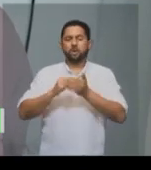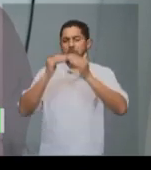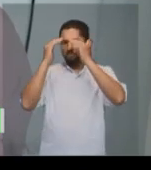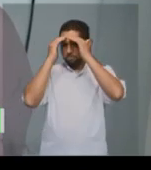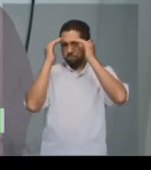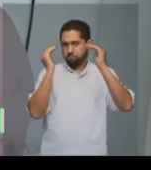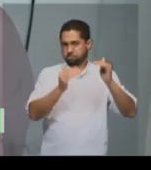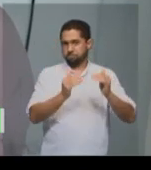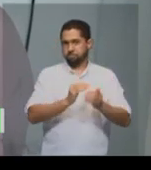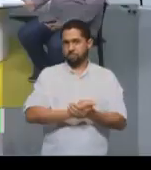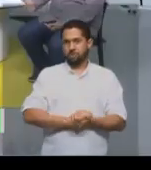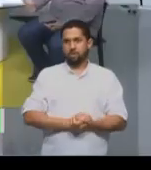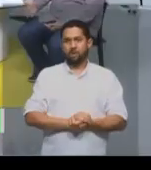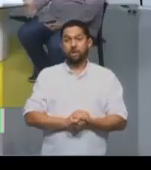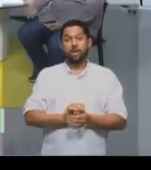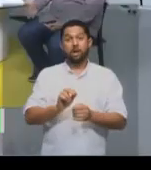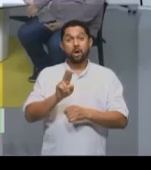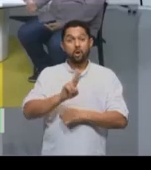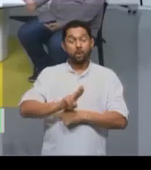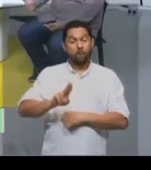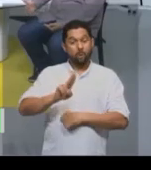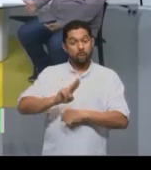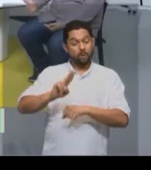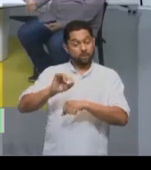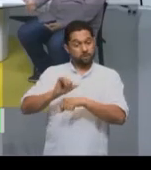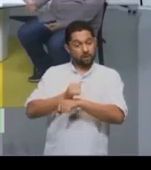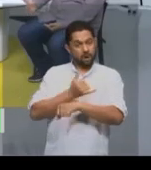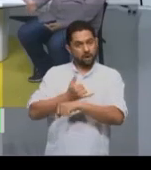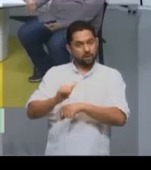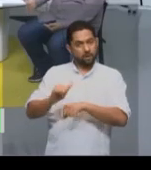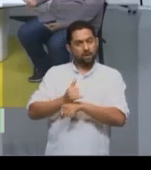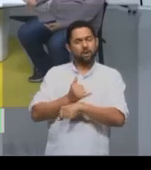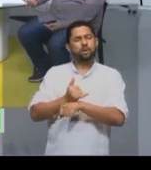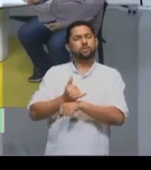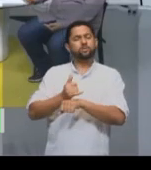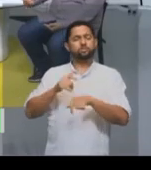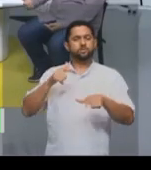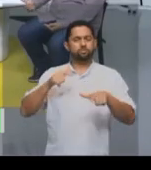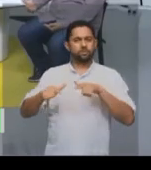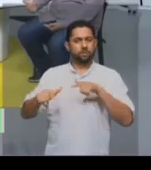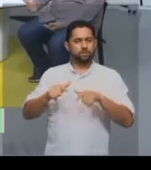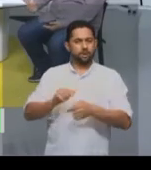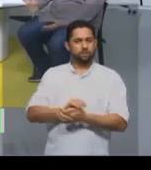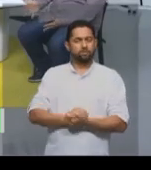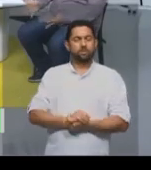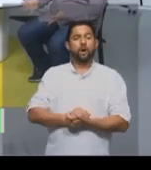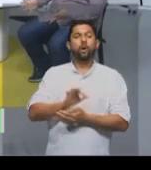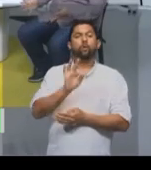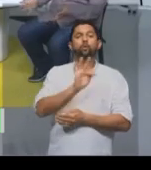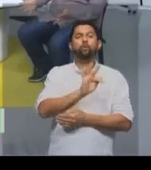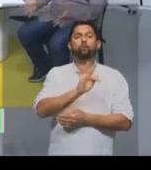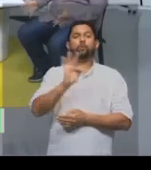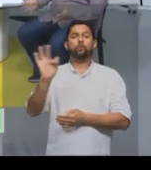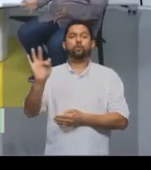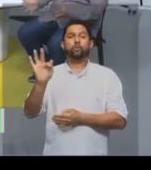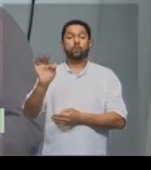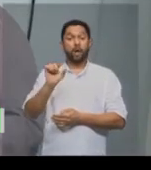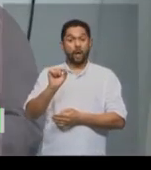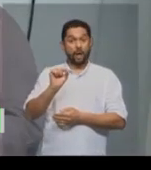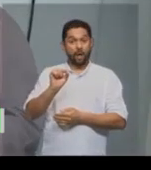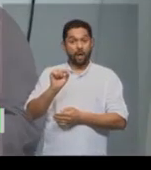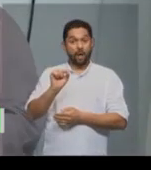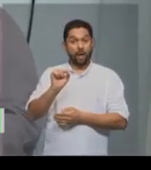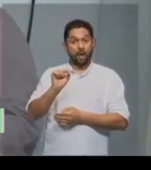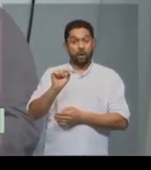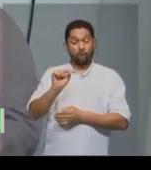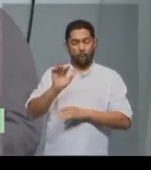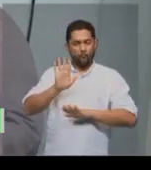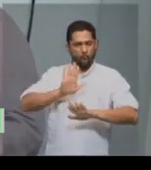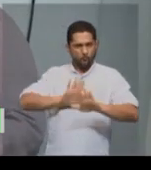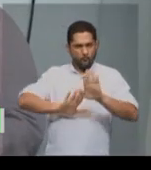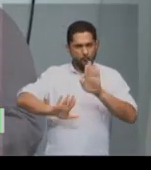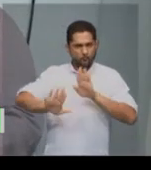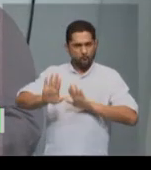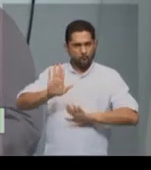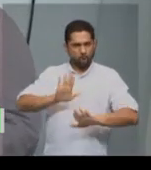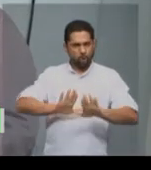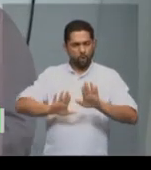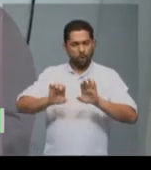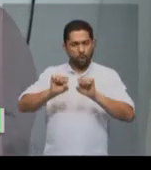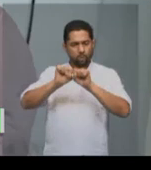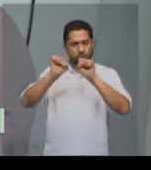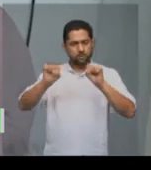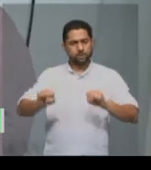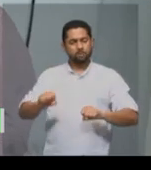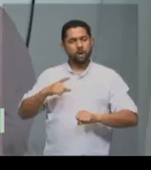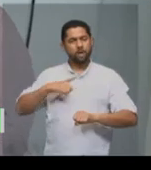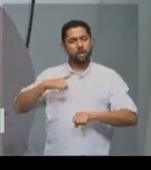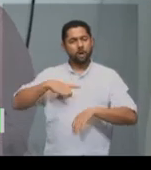compulsoriamente este sistema de trabalho para que no futuro quem controla este sistema escravagista tenha mais